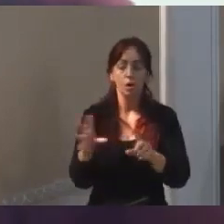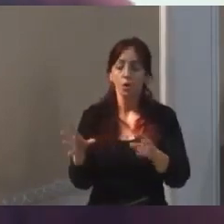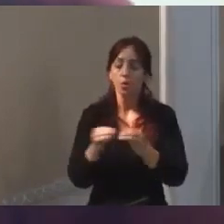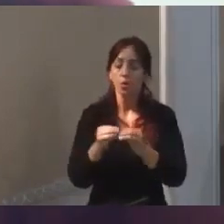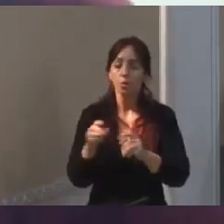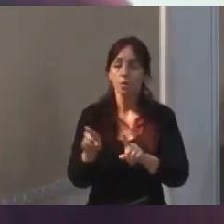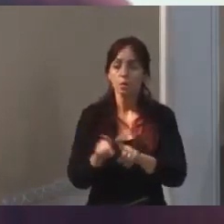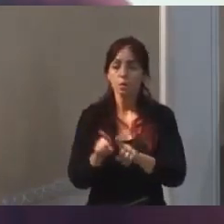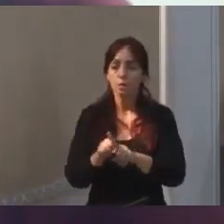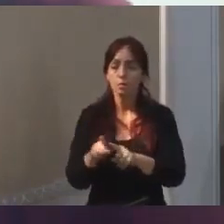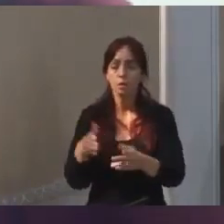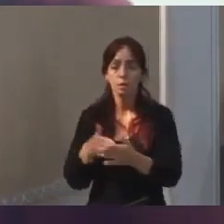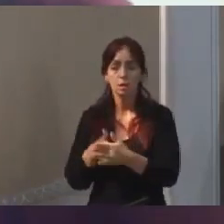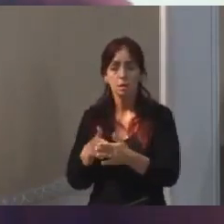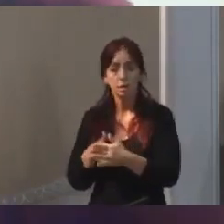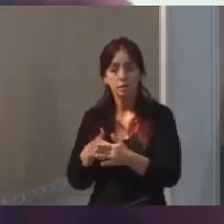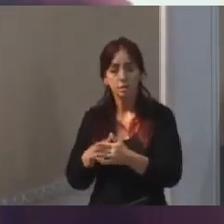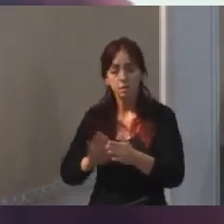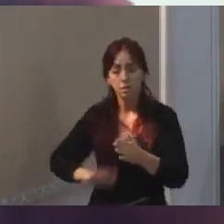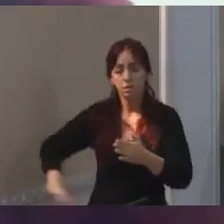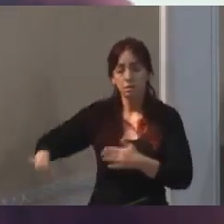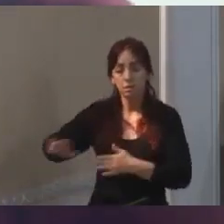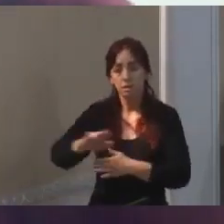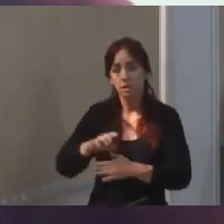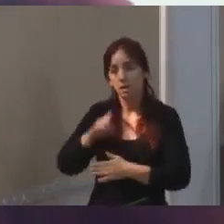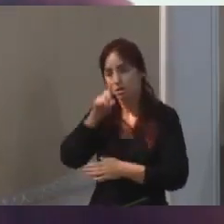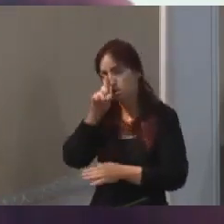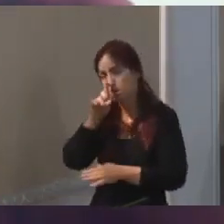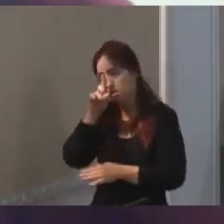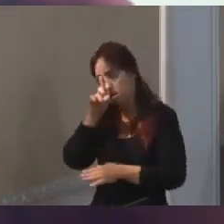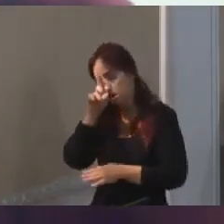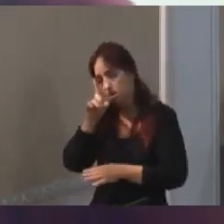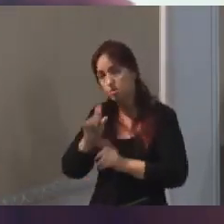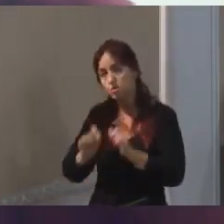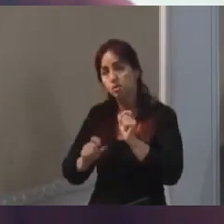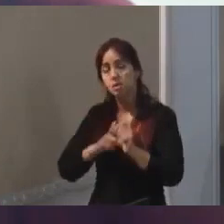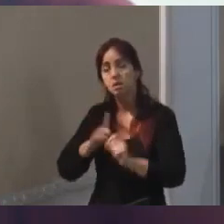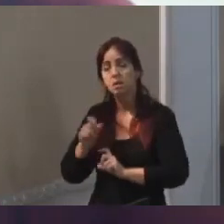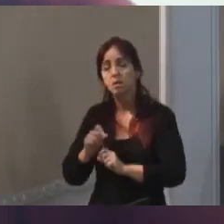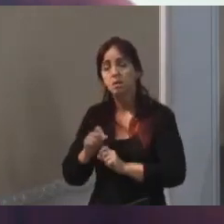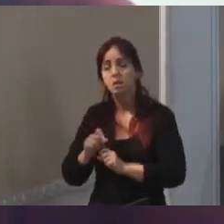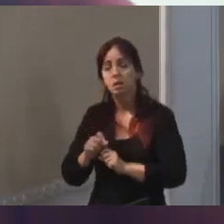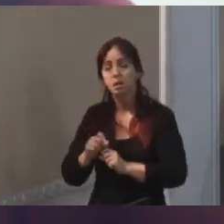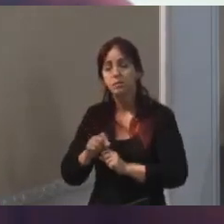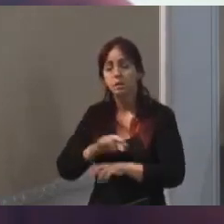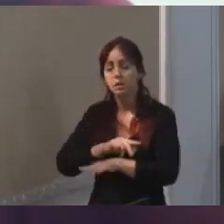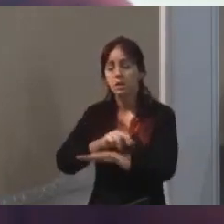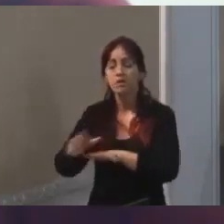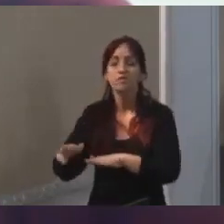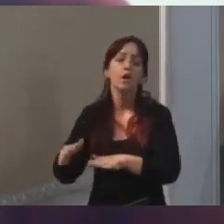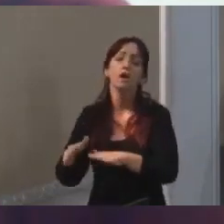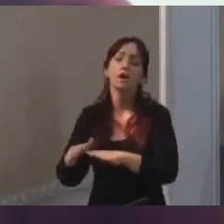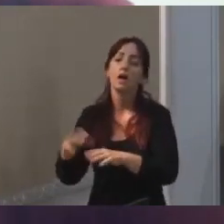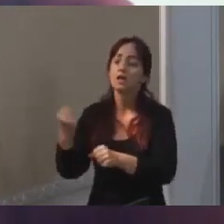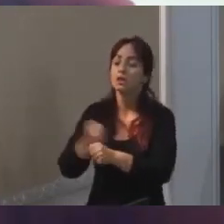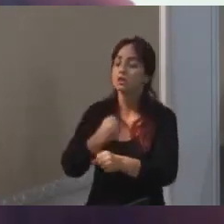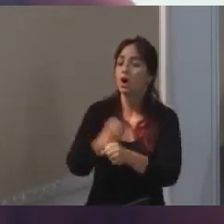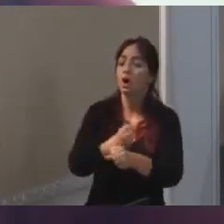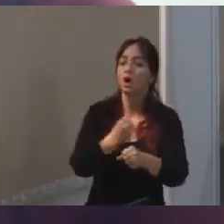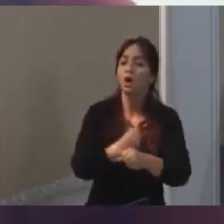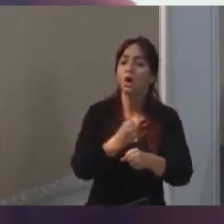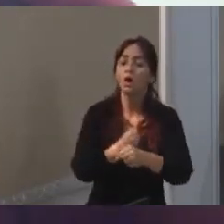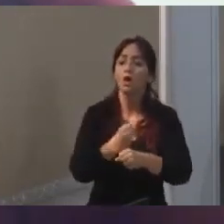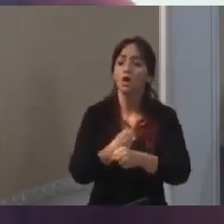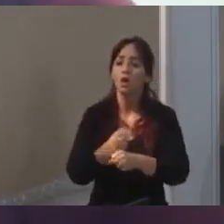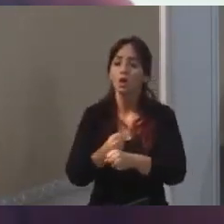intervenções de área de risco, que estão com várias obras de contenção de encosta e distribuídas na cidade